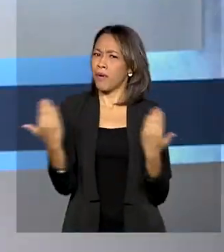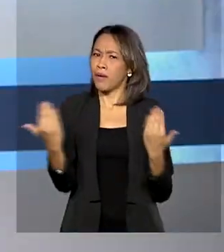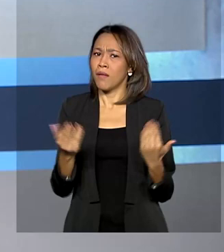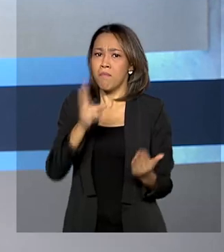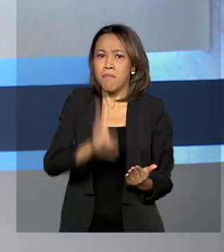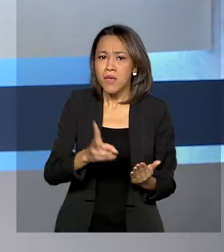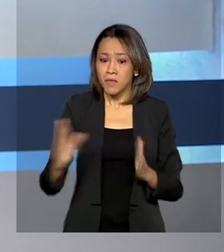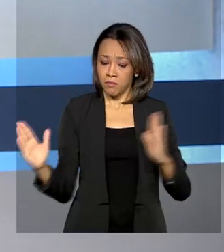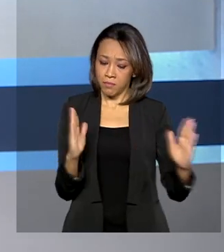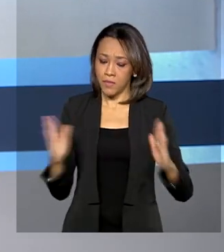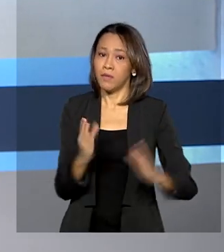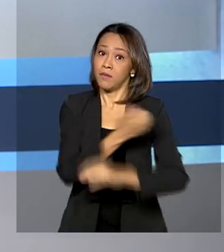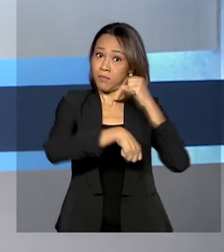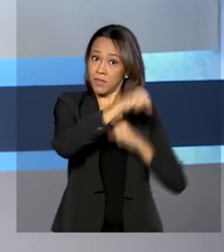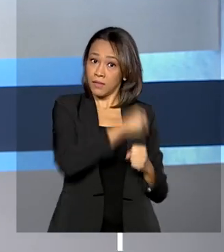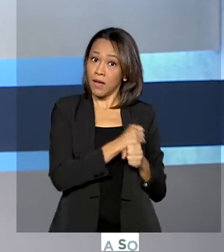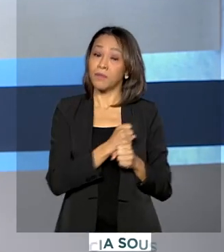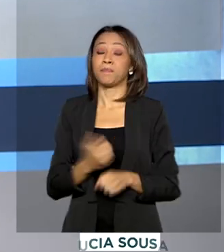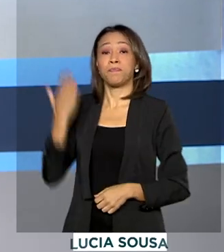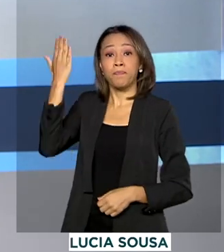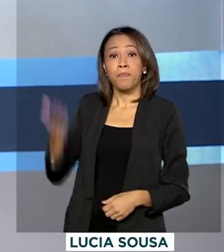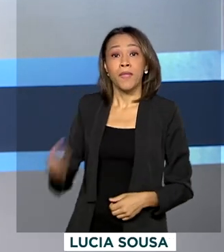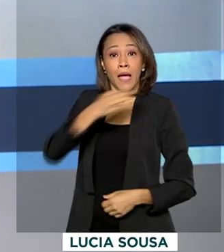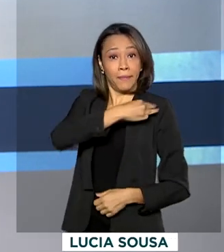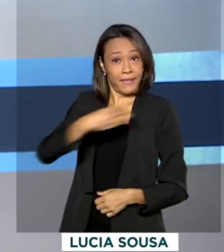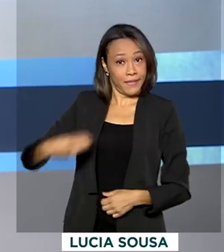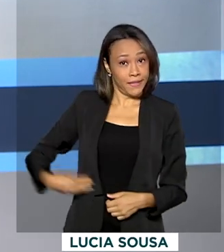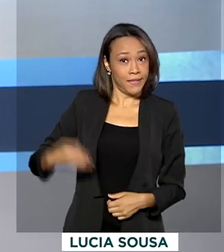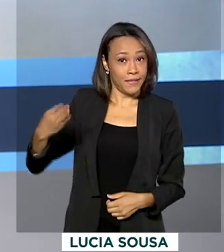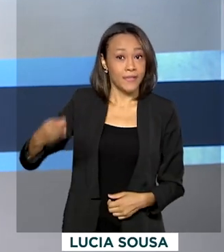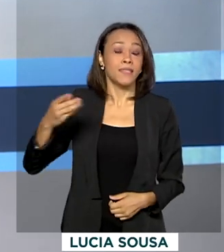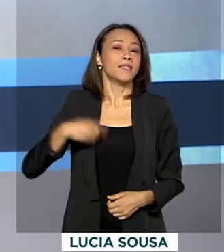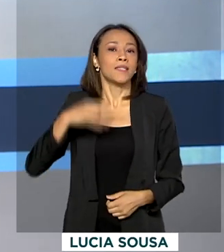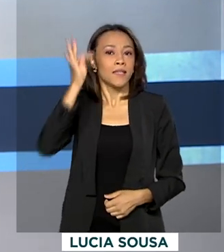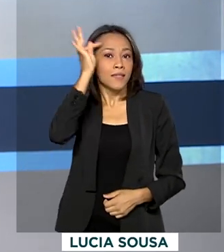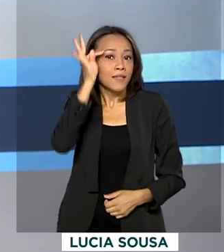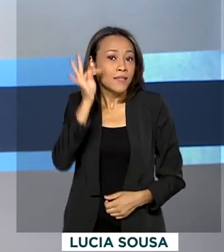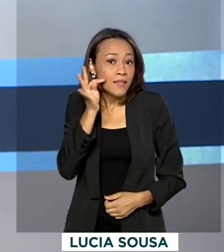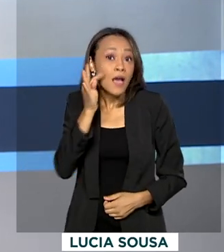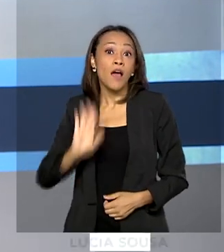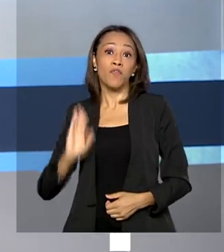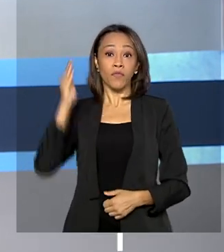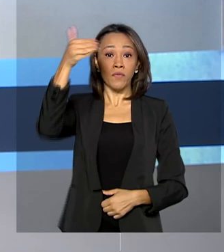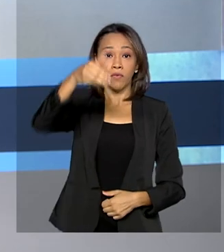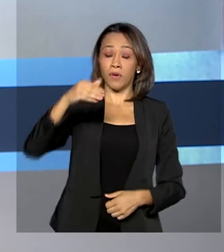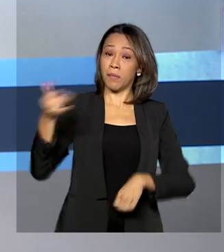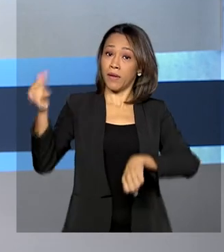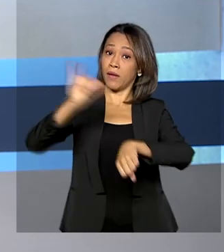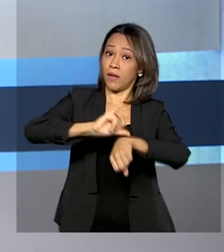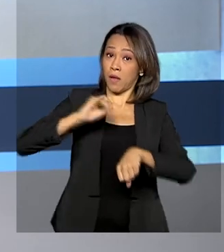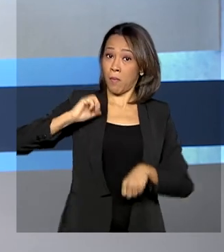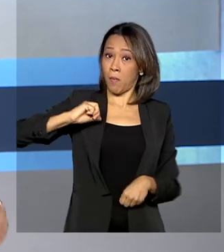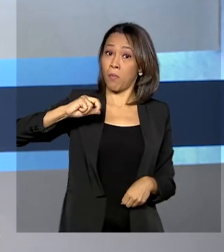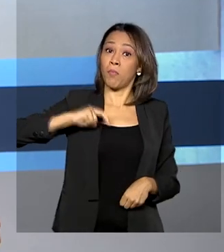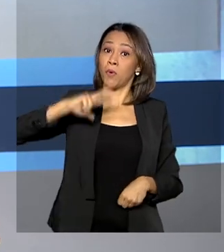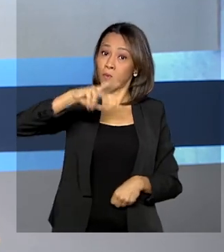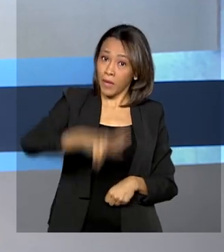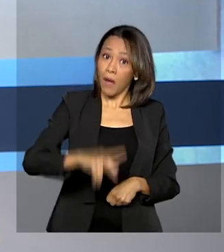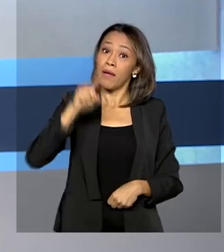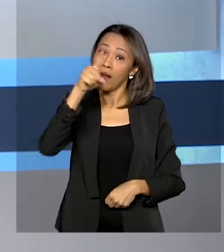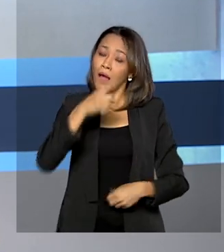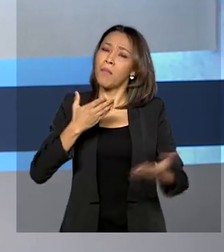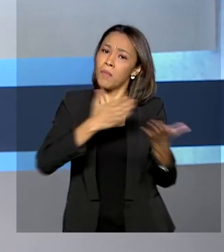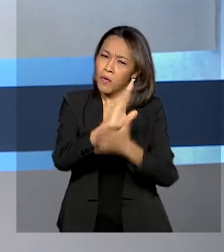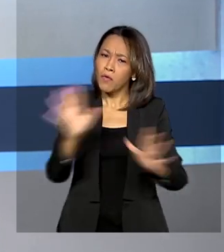A ministra da Agricultura, Tereza Cristina, está em Portugal. E ao participar de um seminário, ela defendeu a aprovação do Acordo